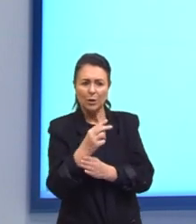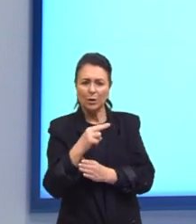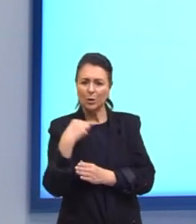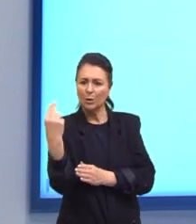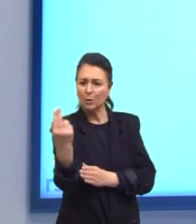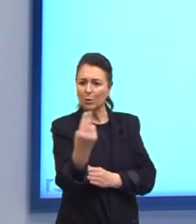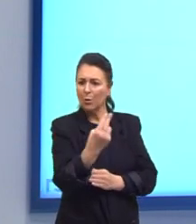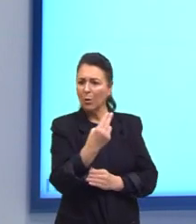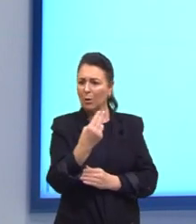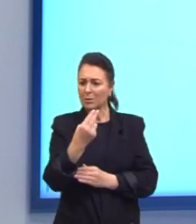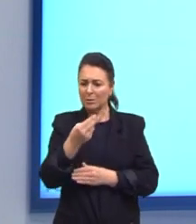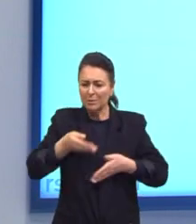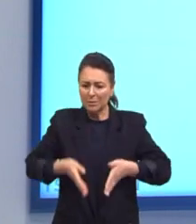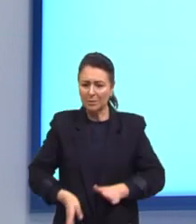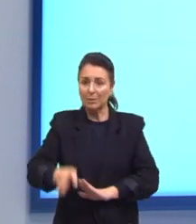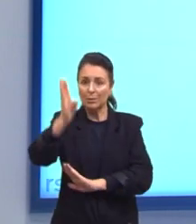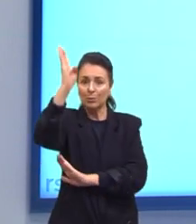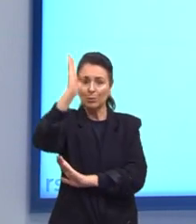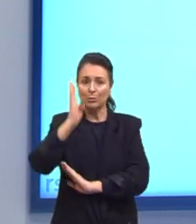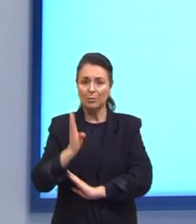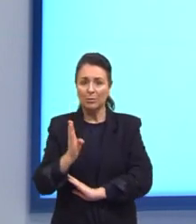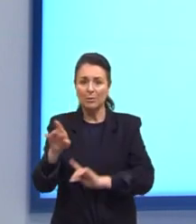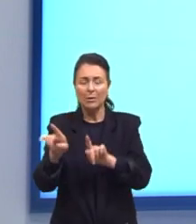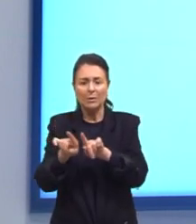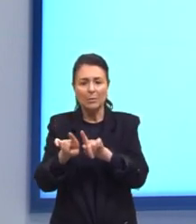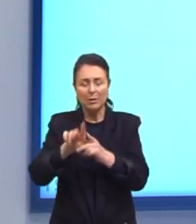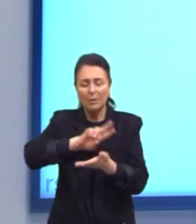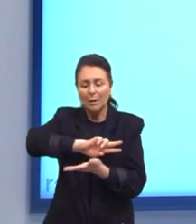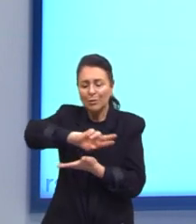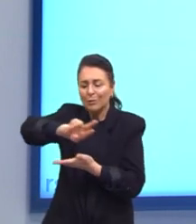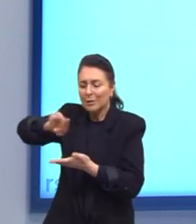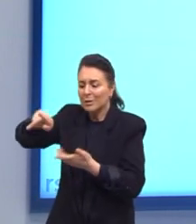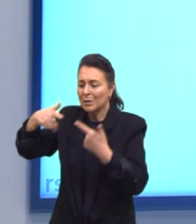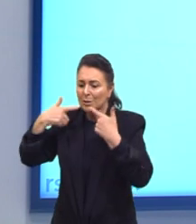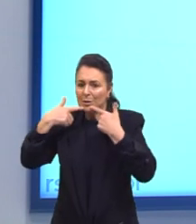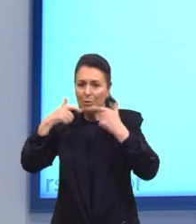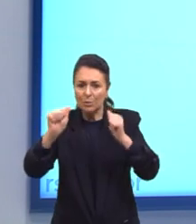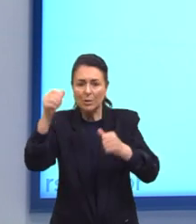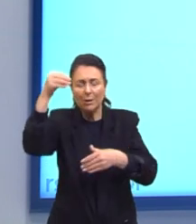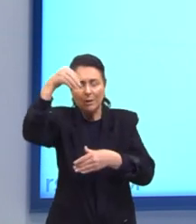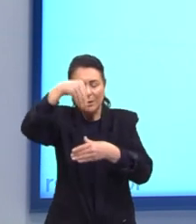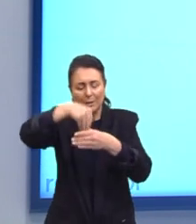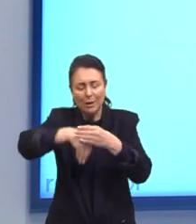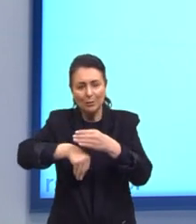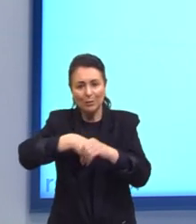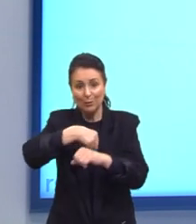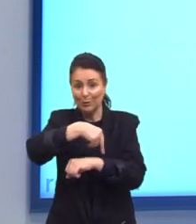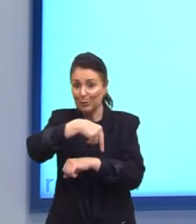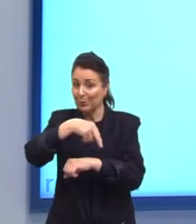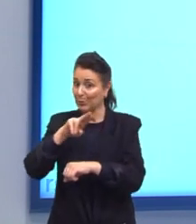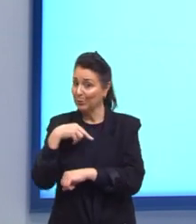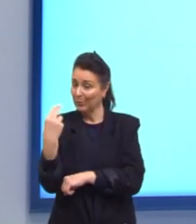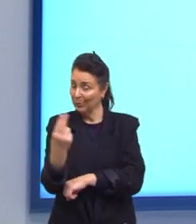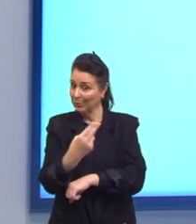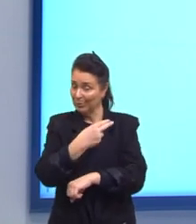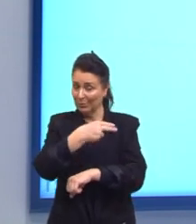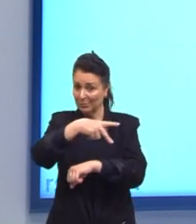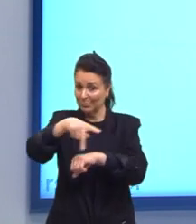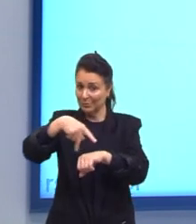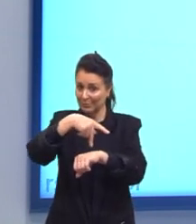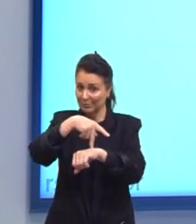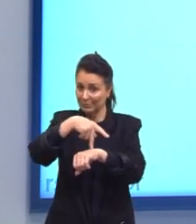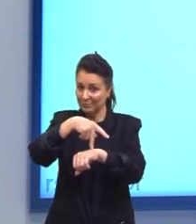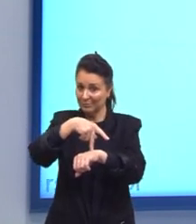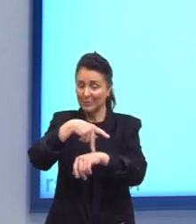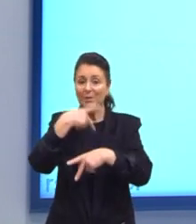brasileiros E também sobre a diversidade linguística Que a gente tem aí dentro do nosso país Então quando a